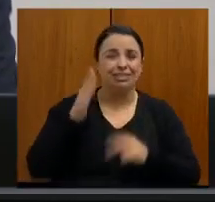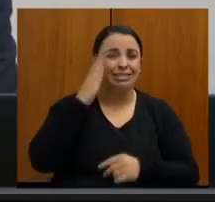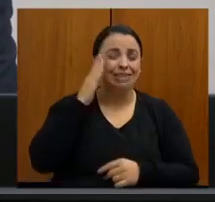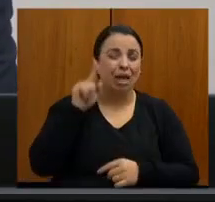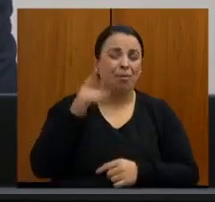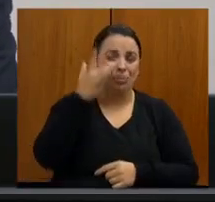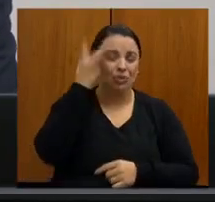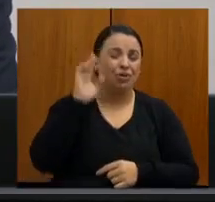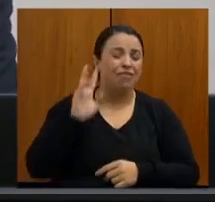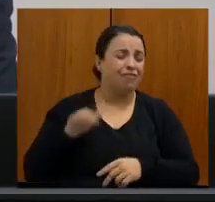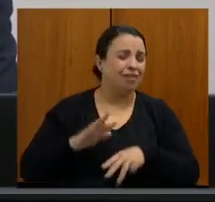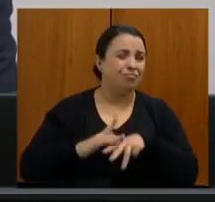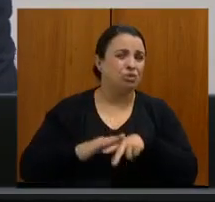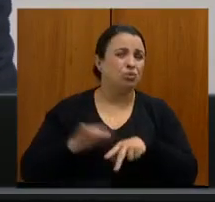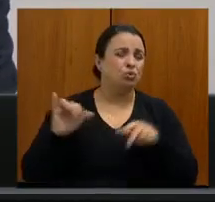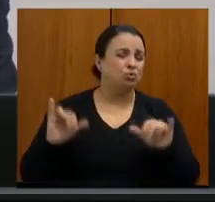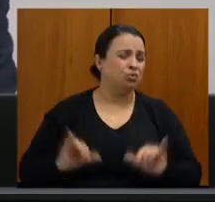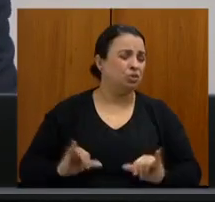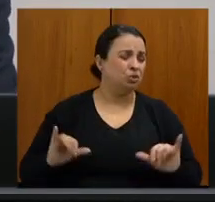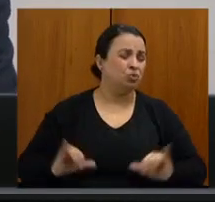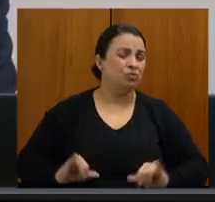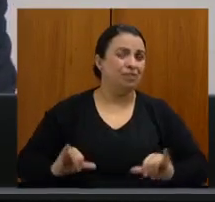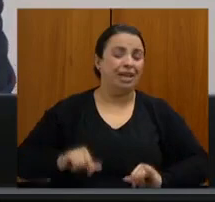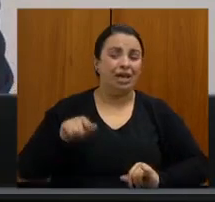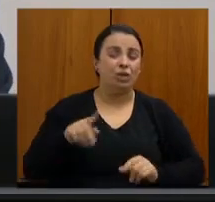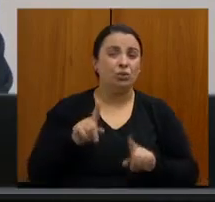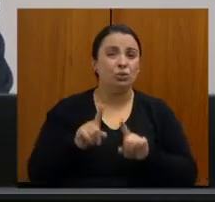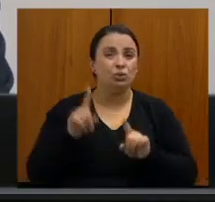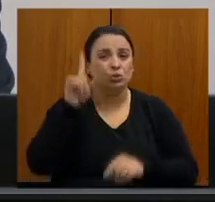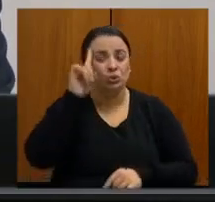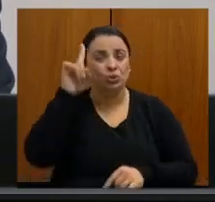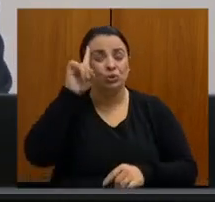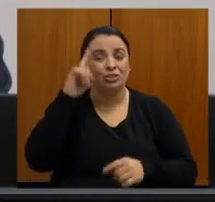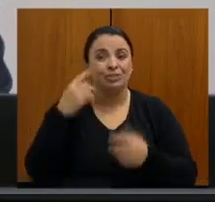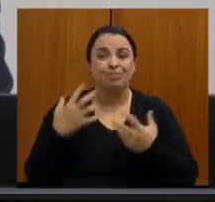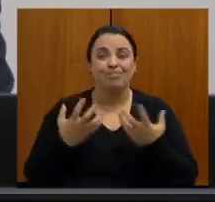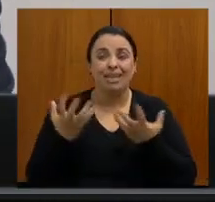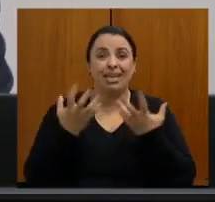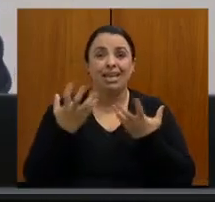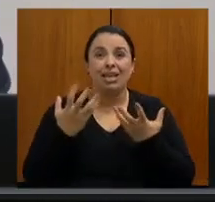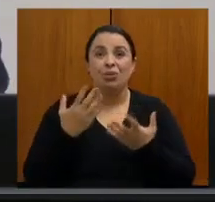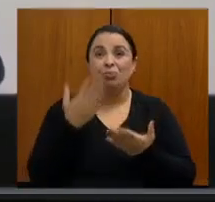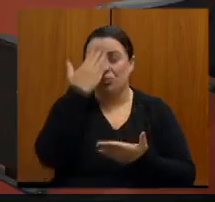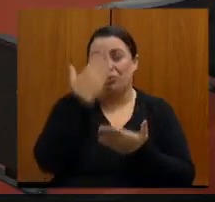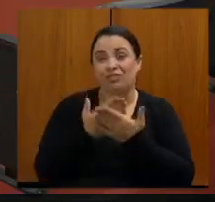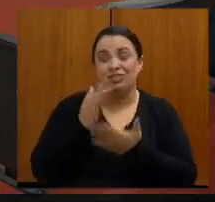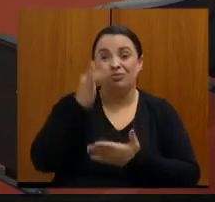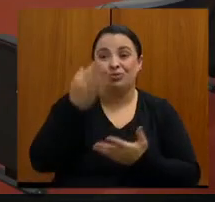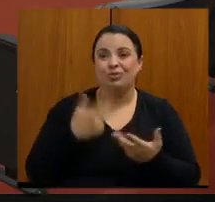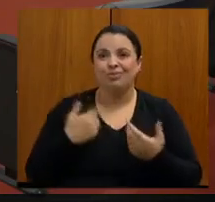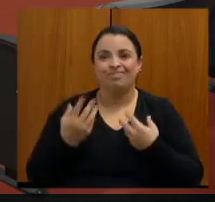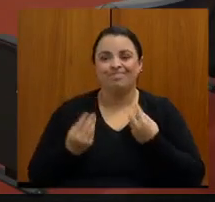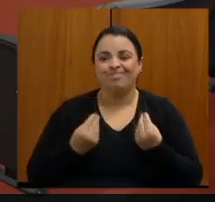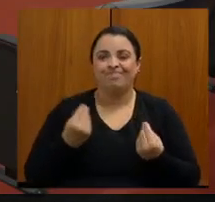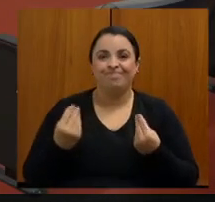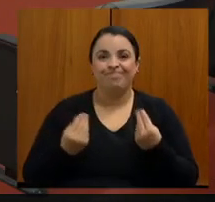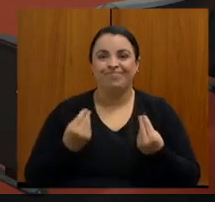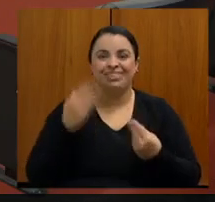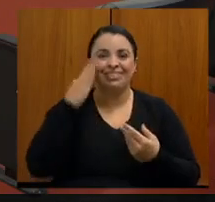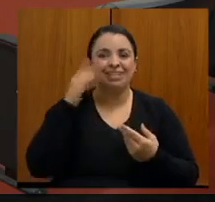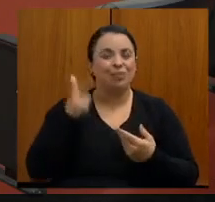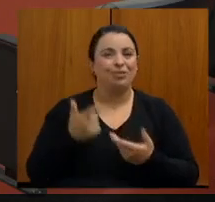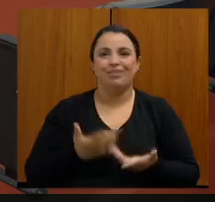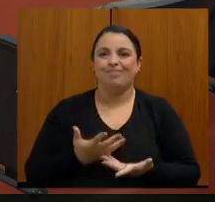ficar todo dia cobrando uma esperança, e a gente não tem nada para dizer, porque, infelizmente, a gente sabe que não tem saída.